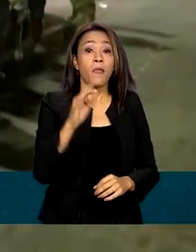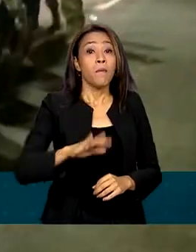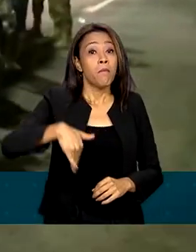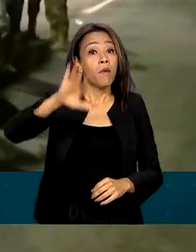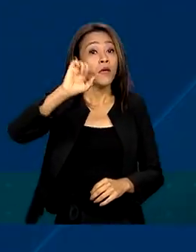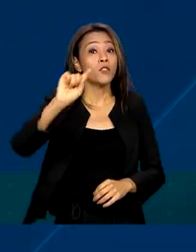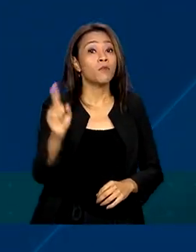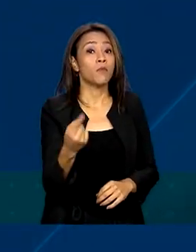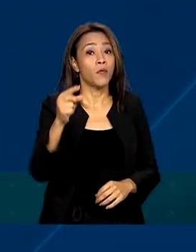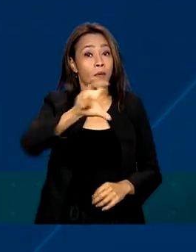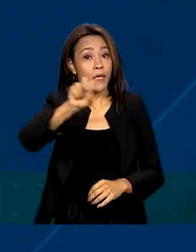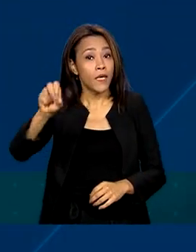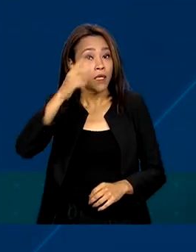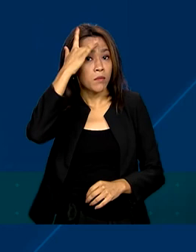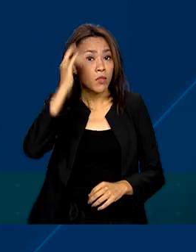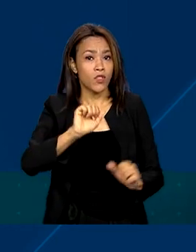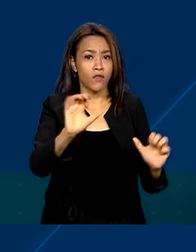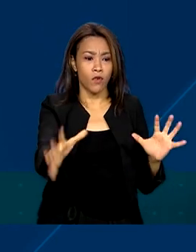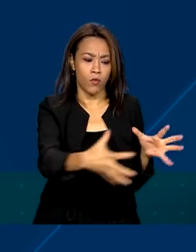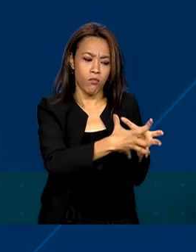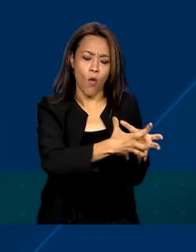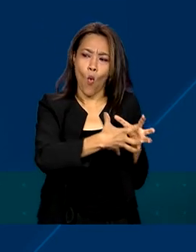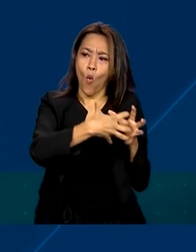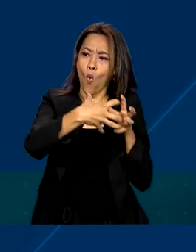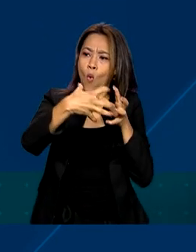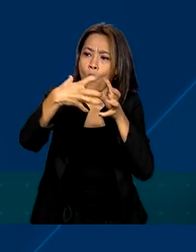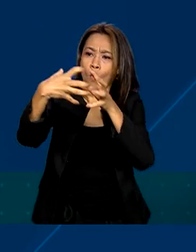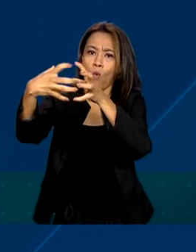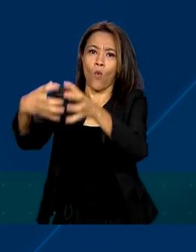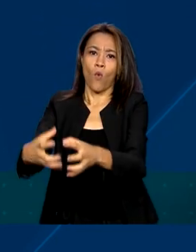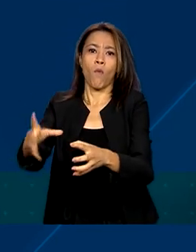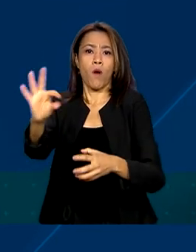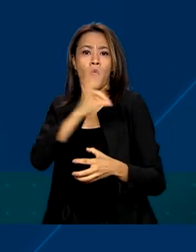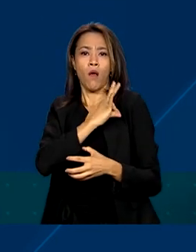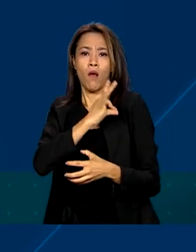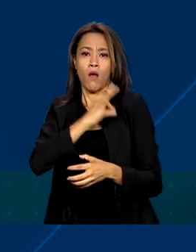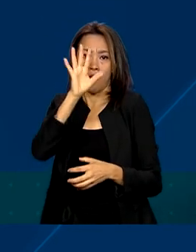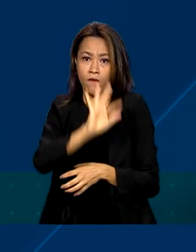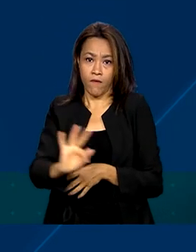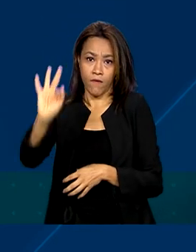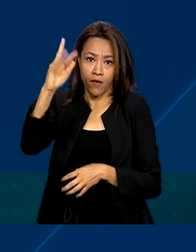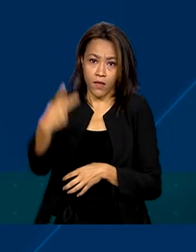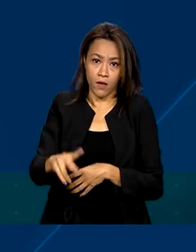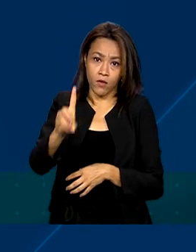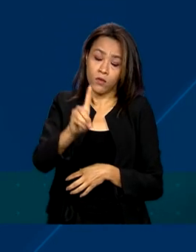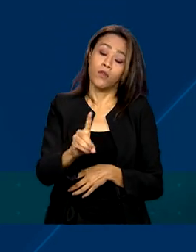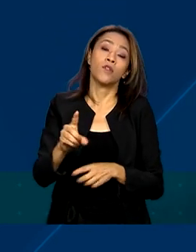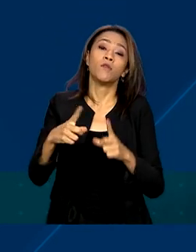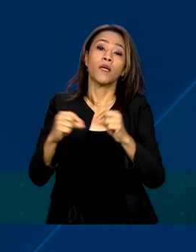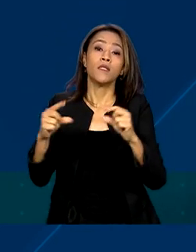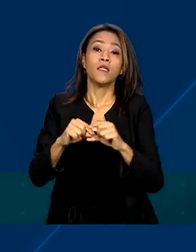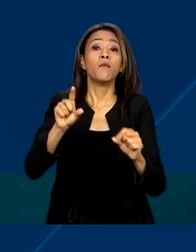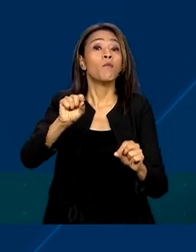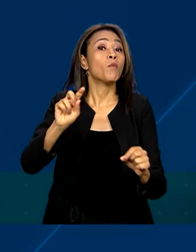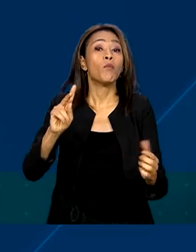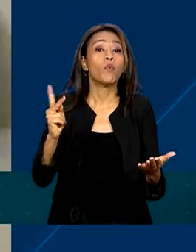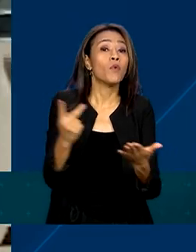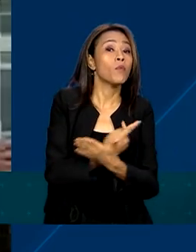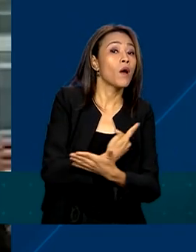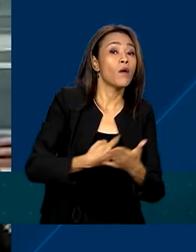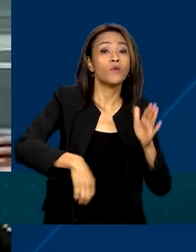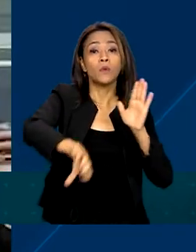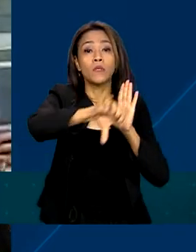pessoas foram conduzidas para a Academia Nacional de Polícia em Brasília pelos crimes cometidos no domingo,